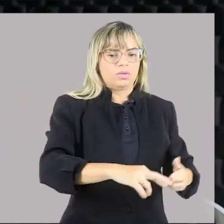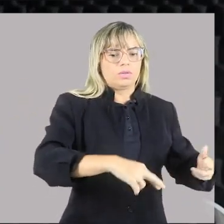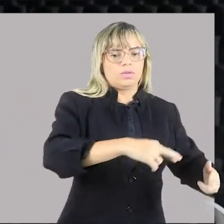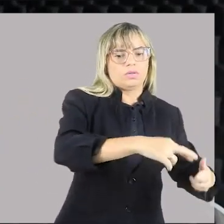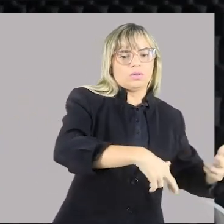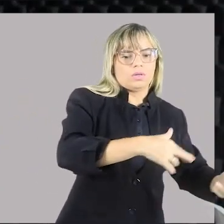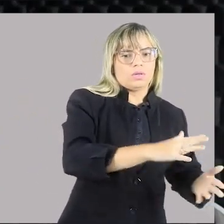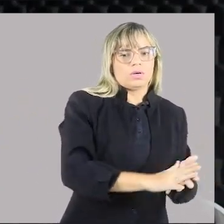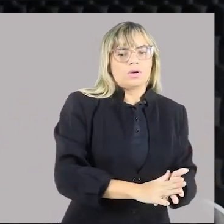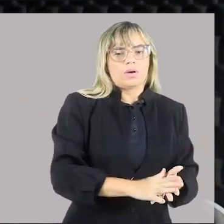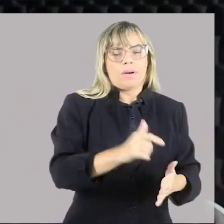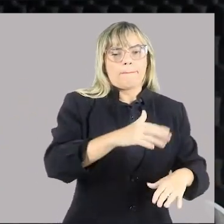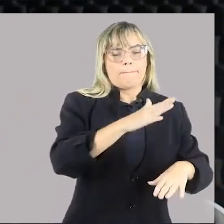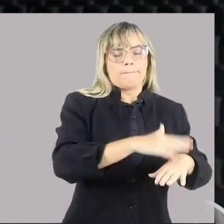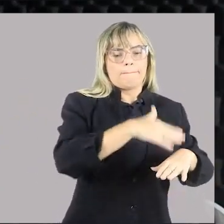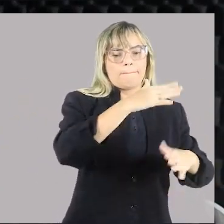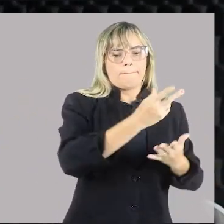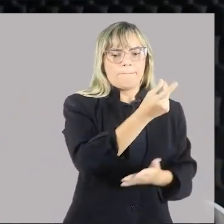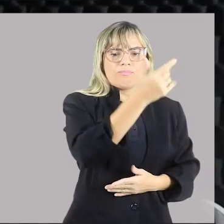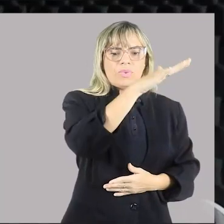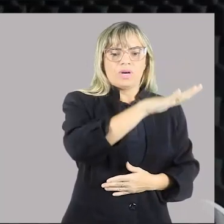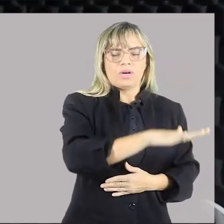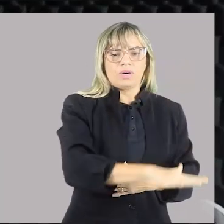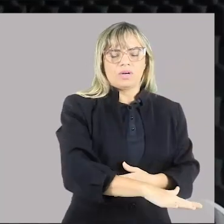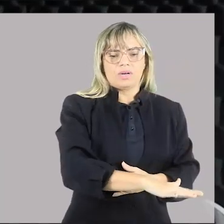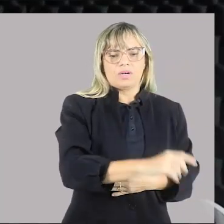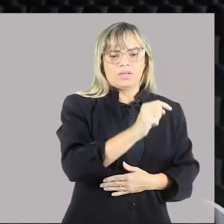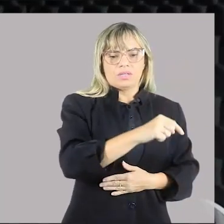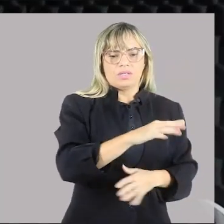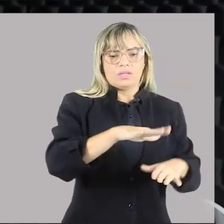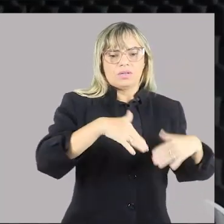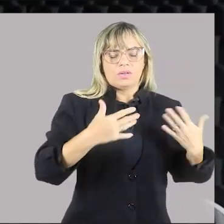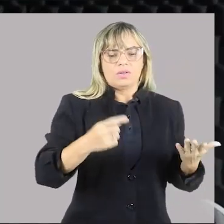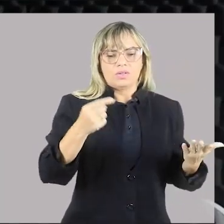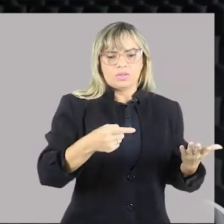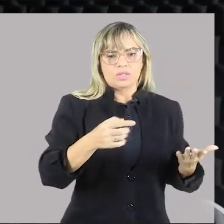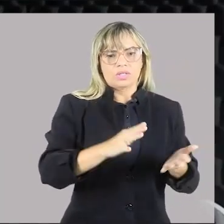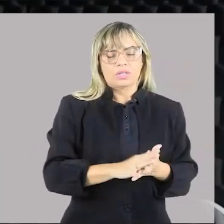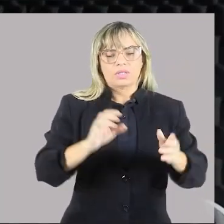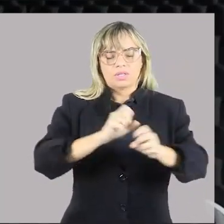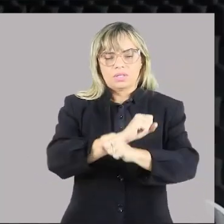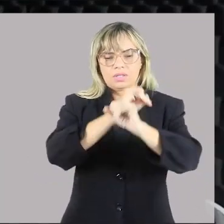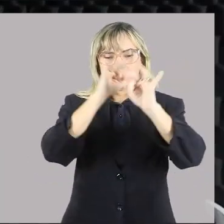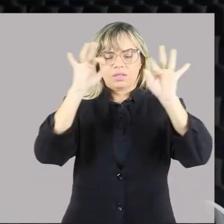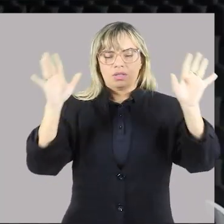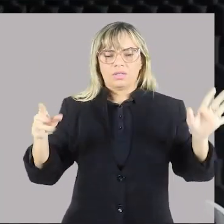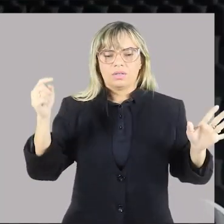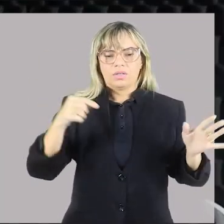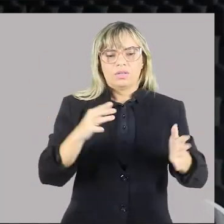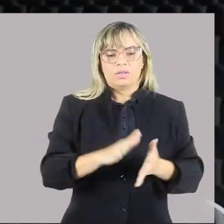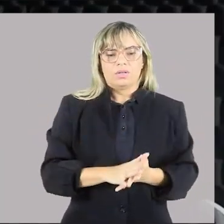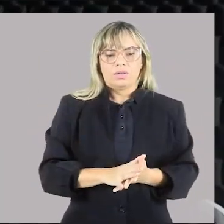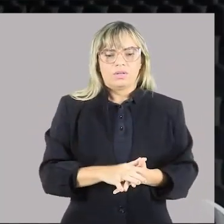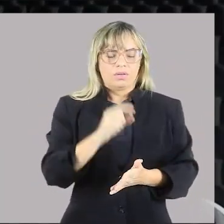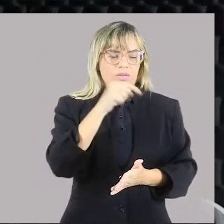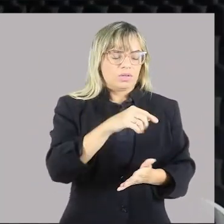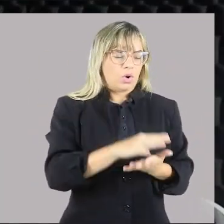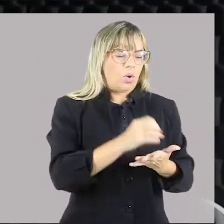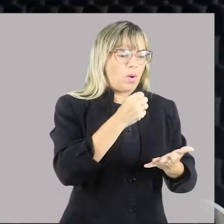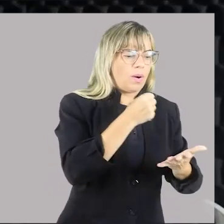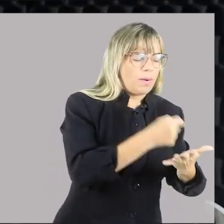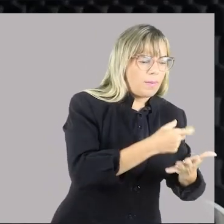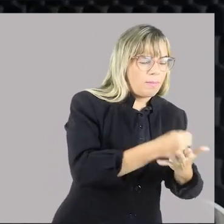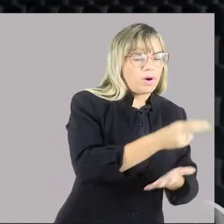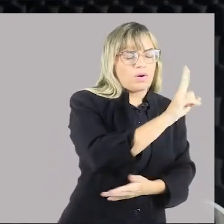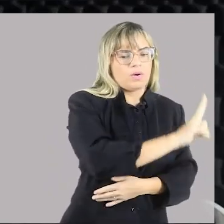deveria ser mais barato. Porque sendo ele mais barato, lógico e evidentemente que você iria o quê? Consumir.